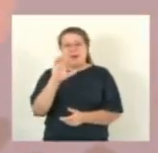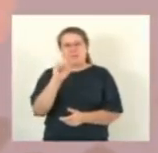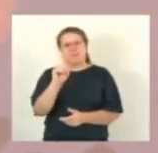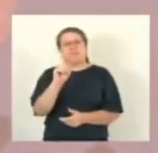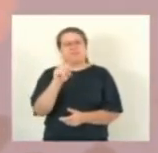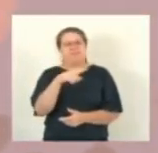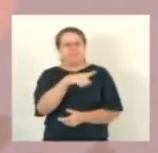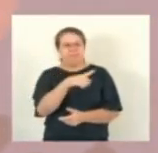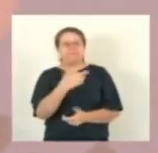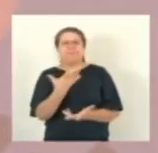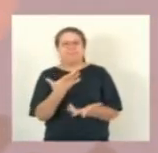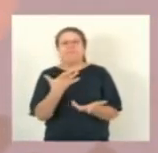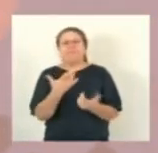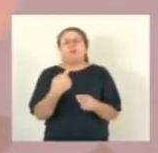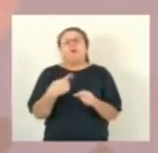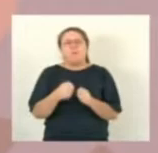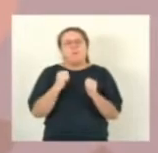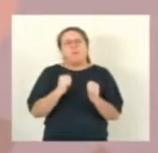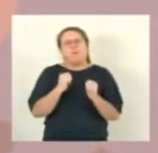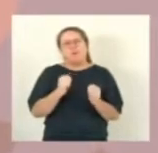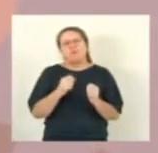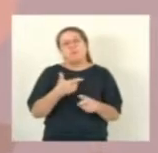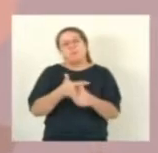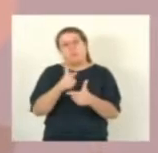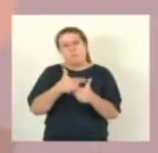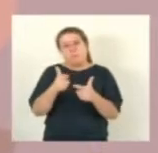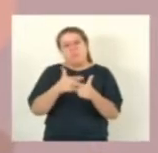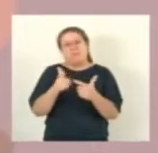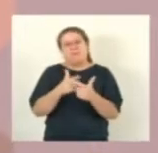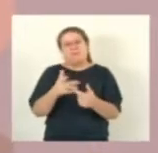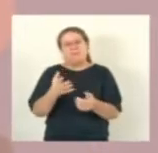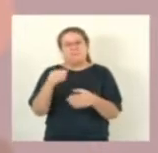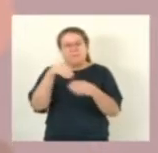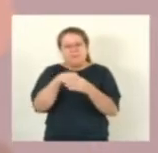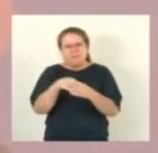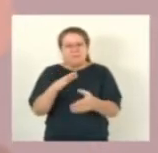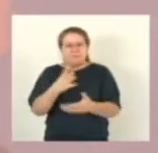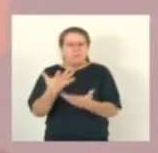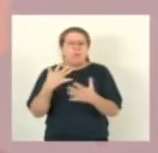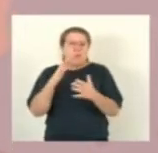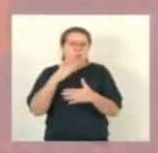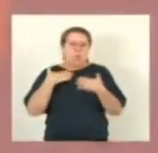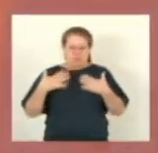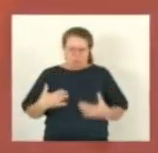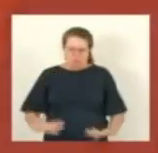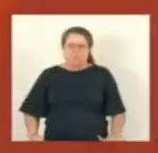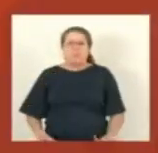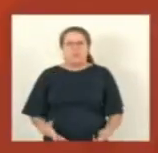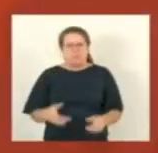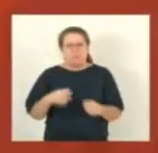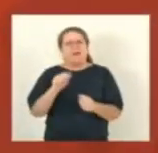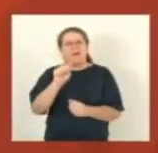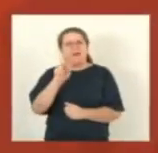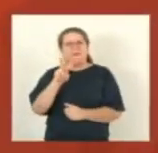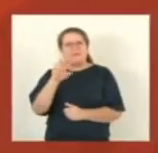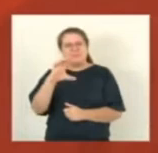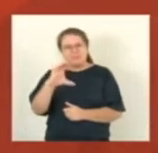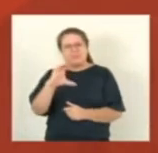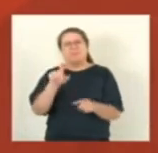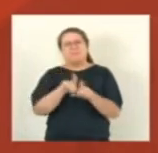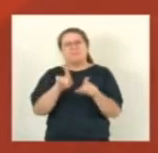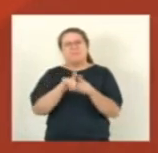fluxo, e pode provocar problemas circulatórios, inclusive AVC e infarto. Os sintomas podem ser muitos.